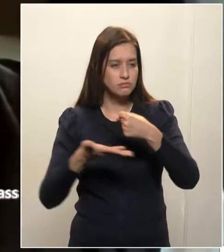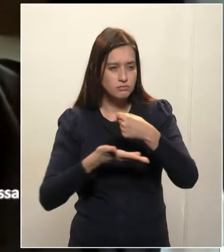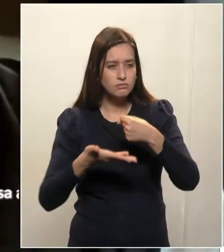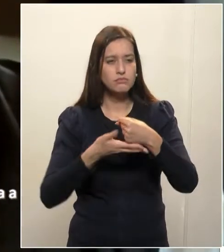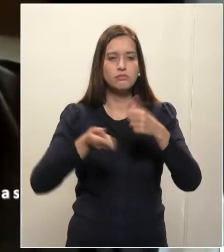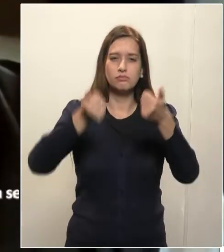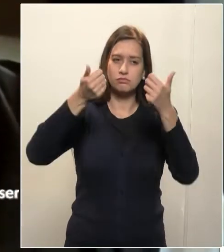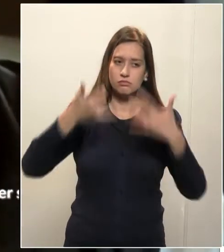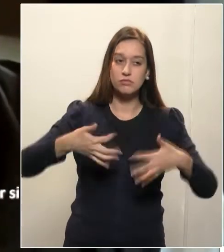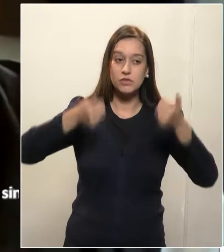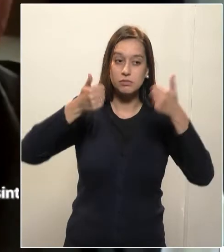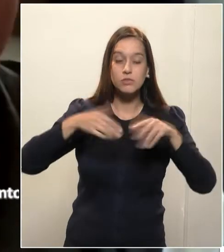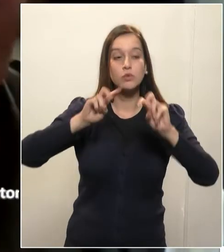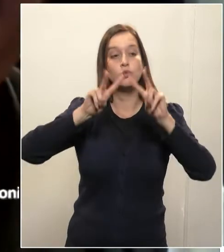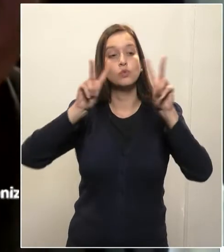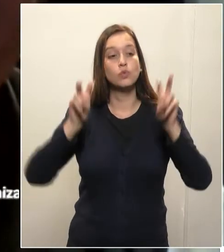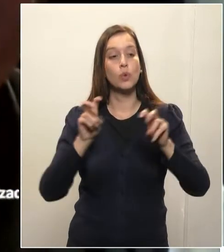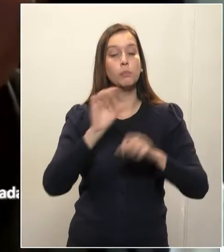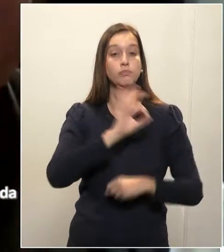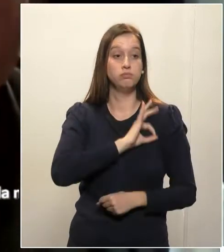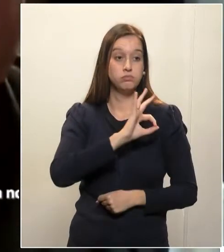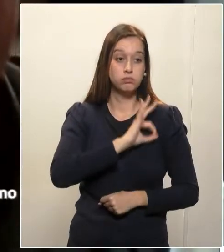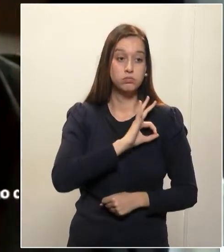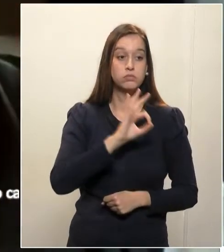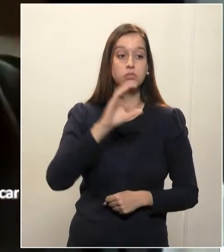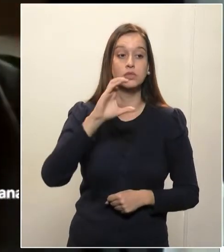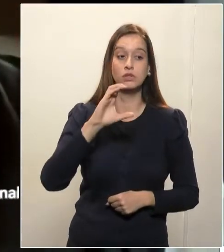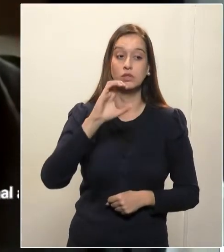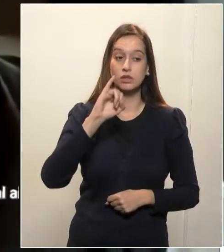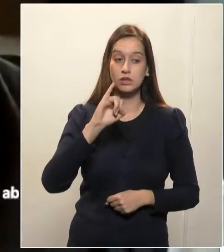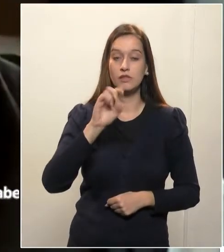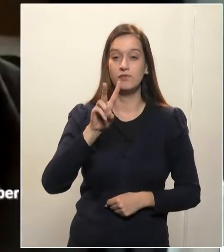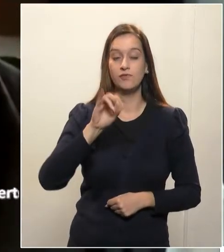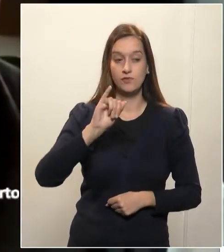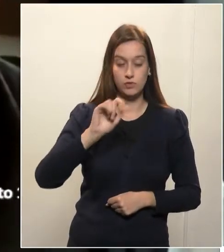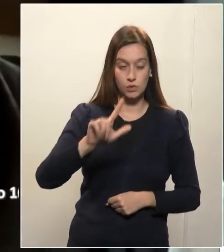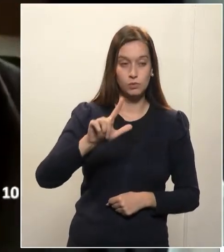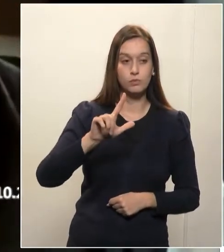inerentes à Polícia Civil do Estado do Paraná. Entre outras,